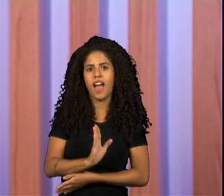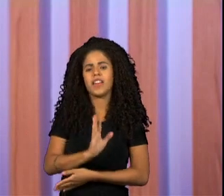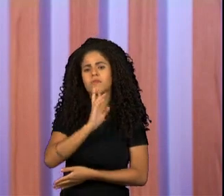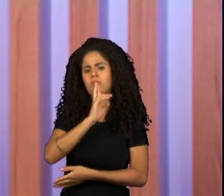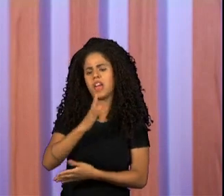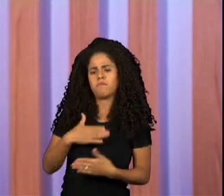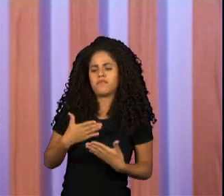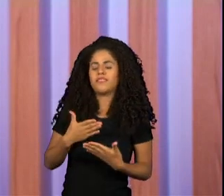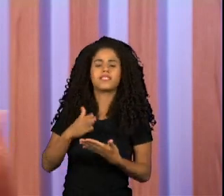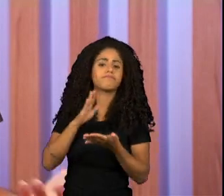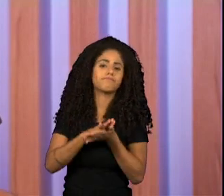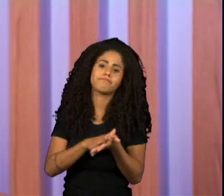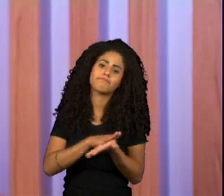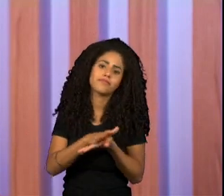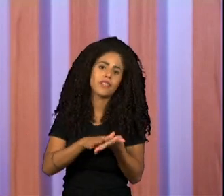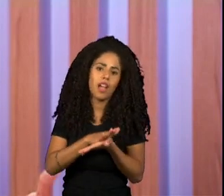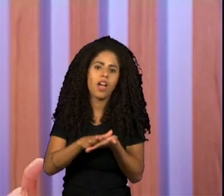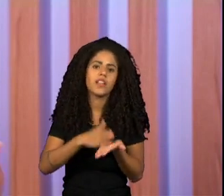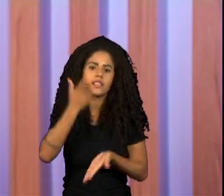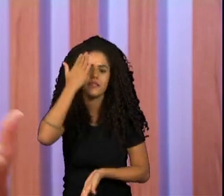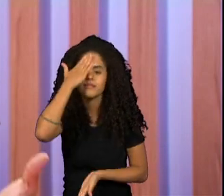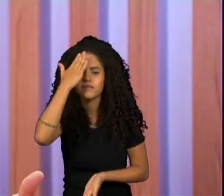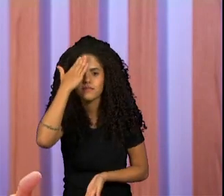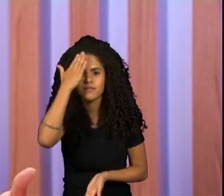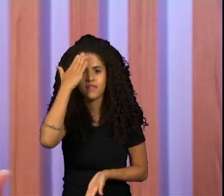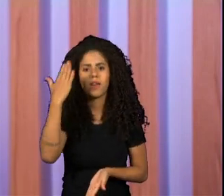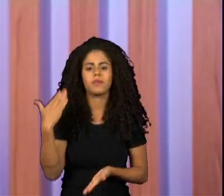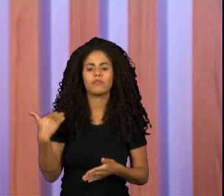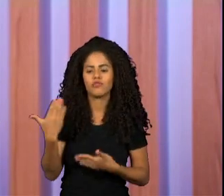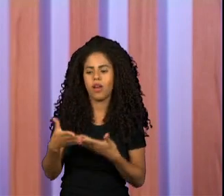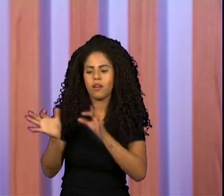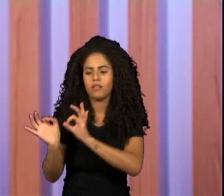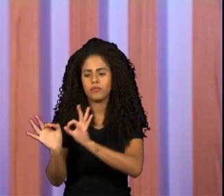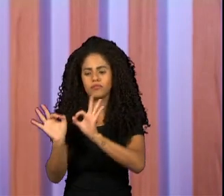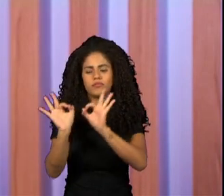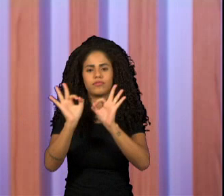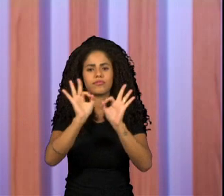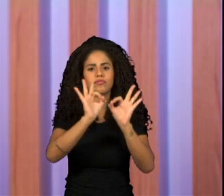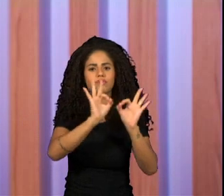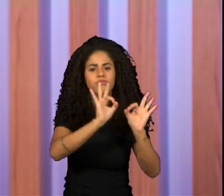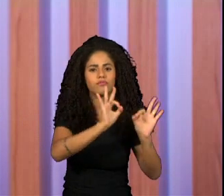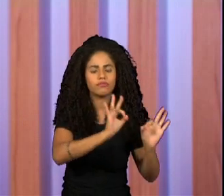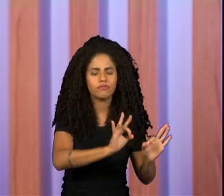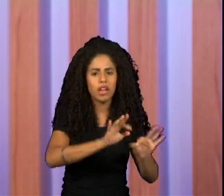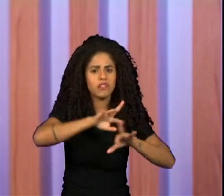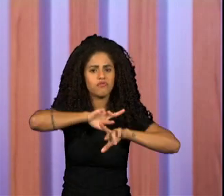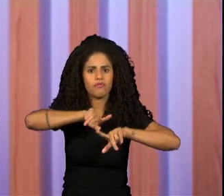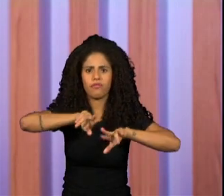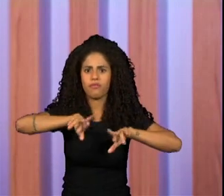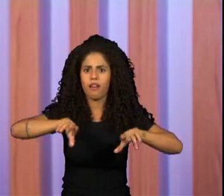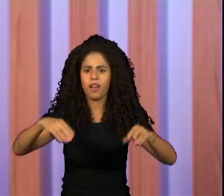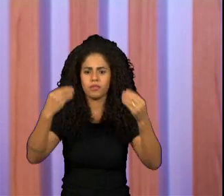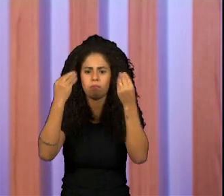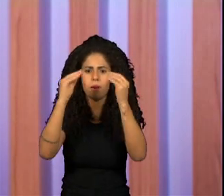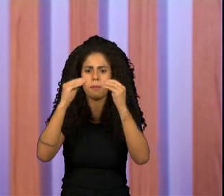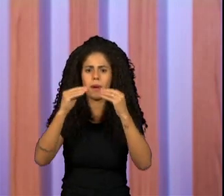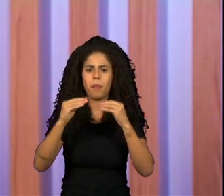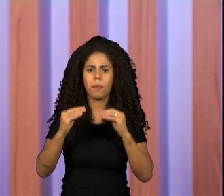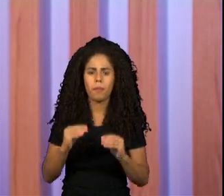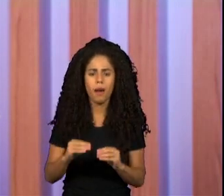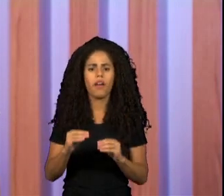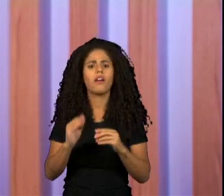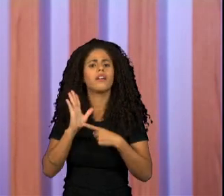surpreendo. Mas eu tenho acompanhado iniciativas muito bacanas por parte da publicidade, que tem, de alguma maneira, provocado